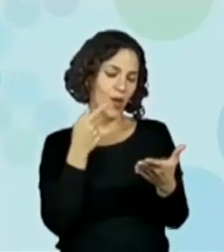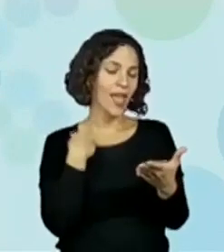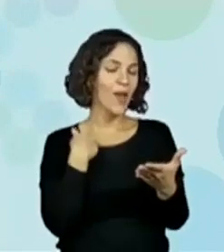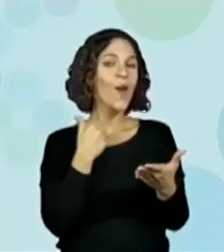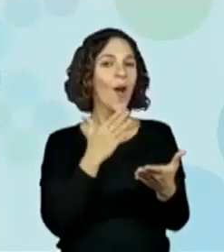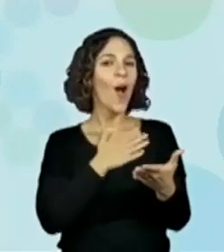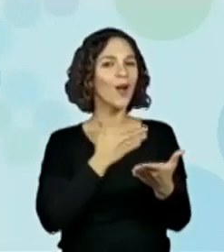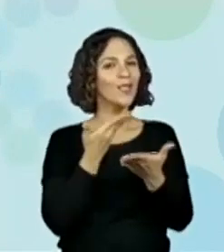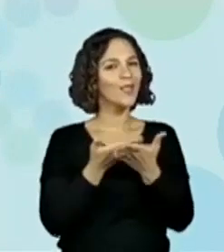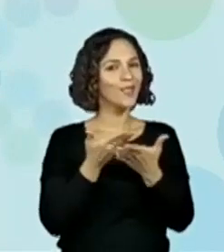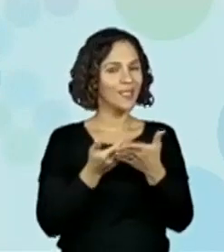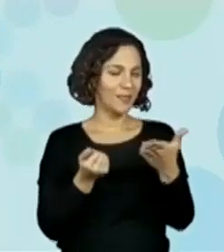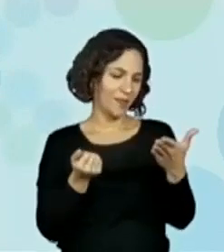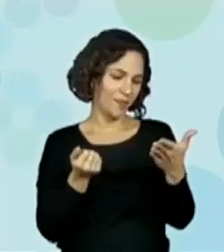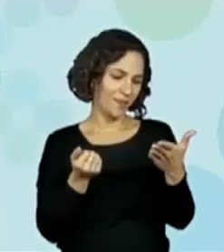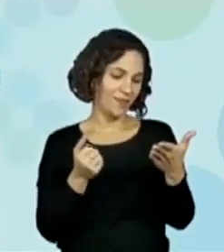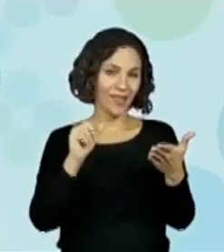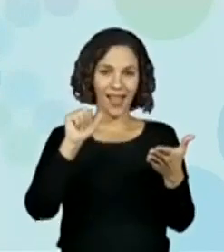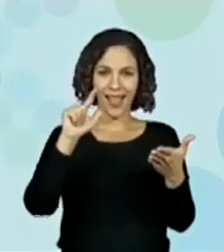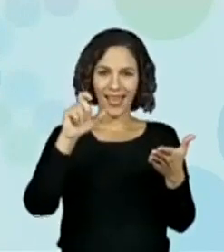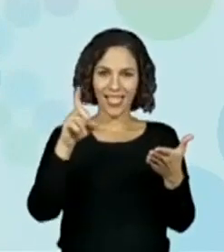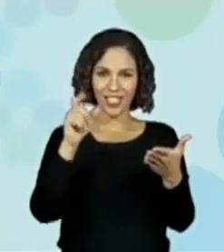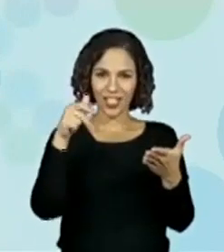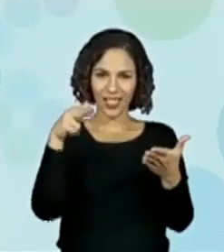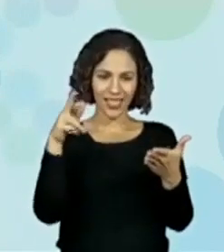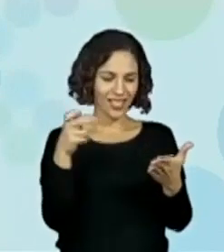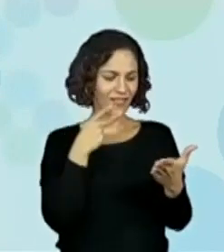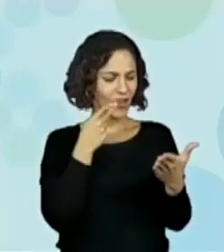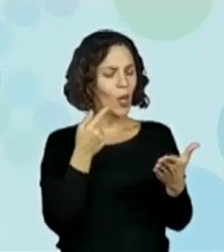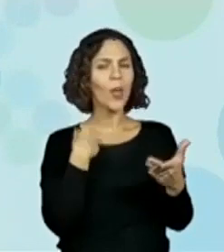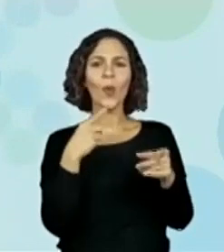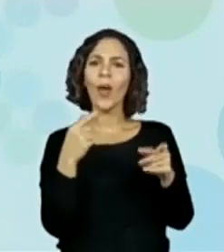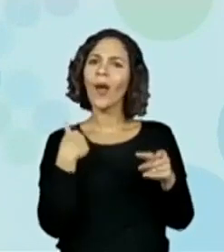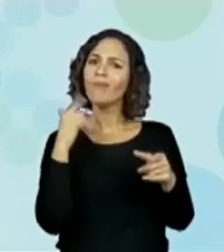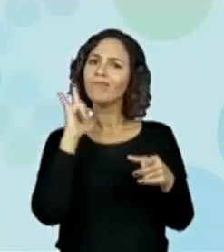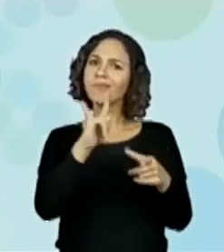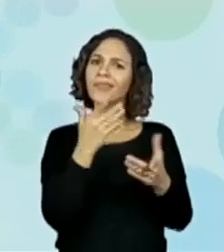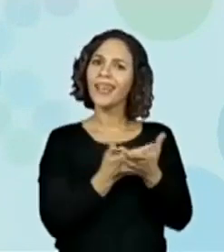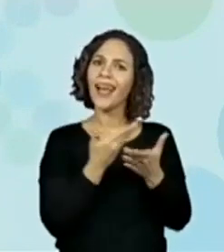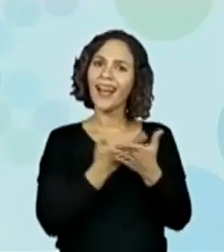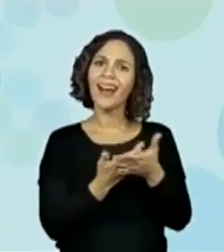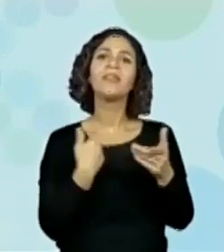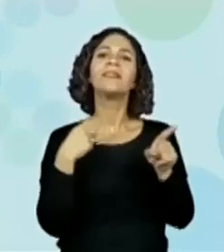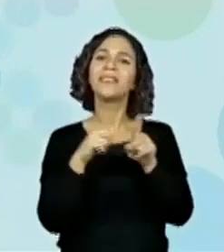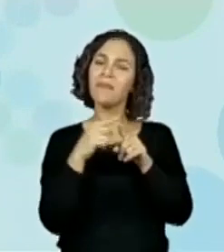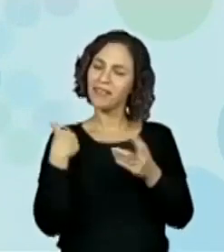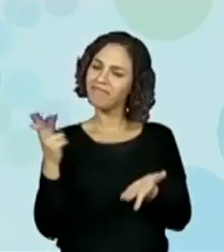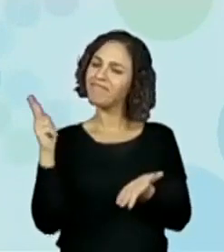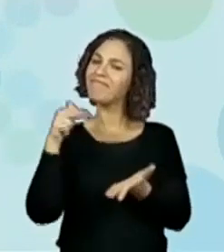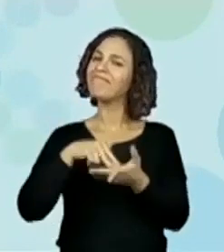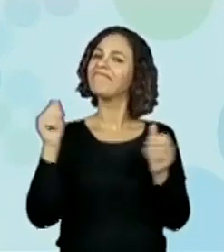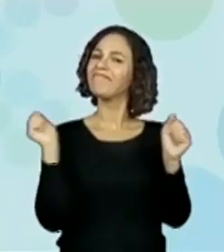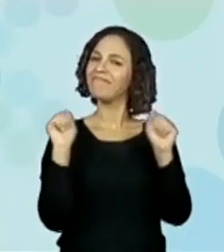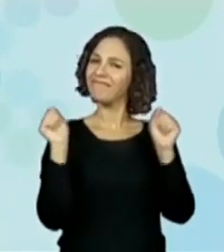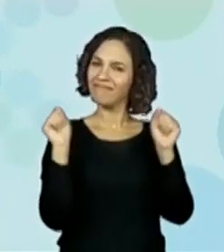O Alexandre falou que está amando a aula. Olha que delícia, né? Eu também estou amando a aula. Estou adorando estar aqui com vocês, viu?